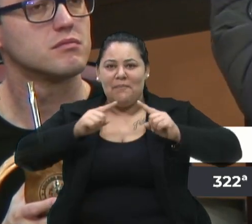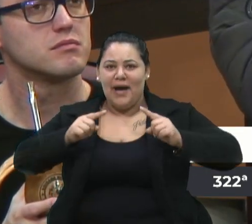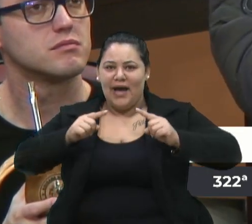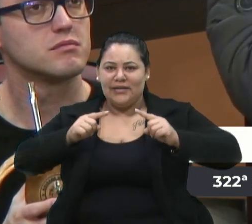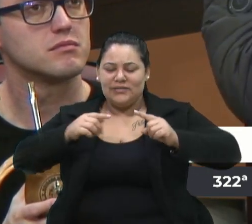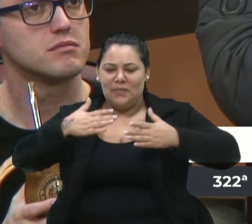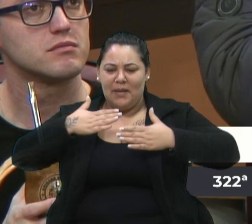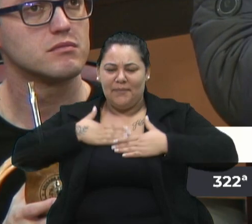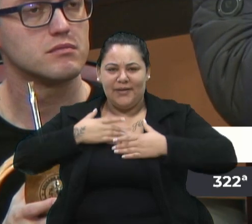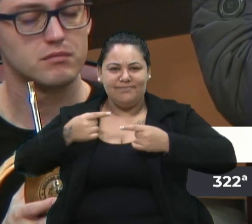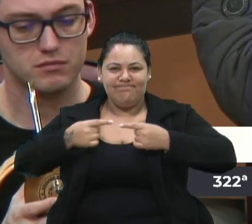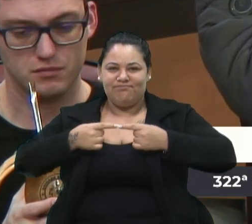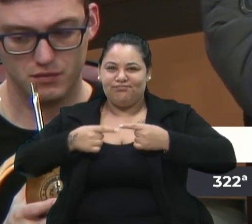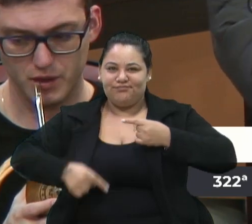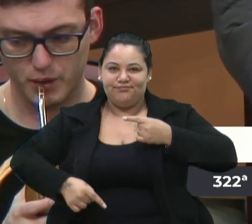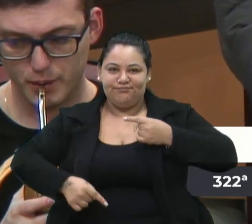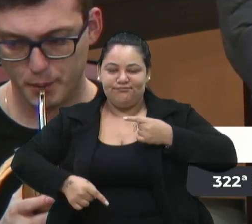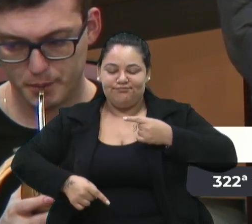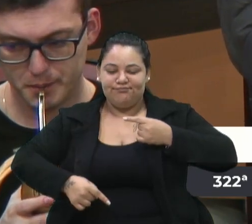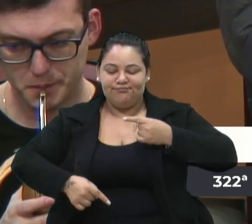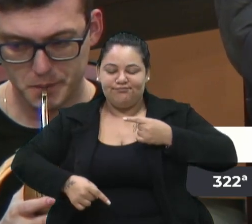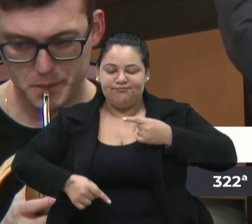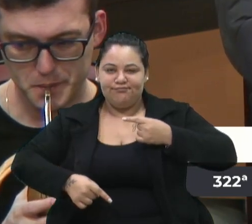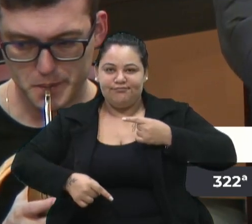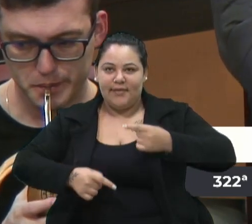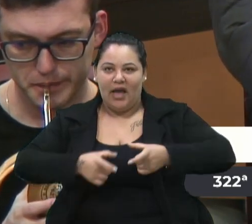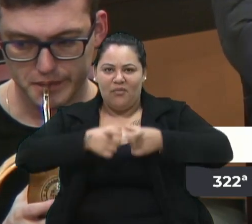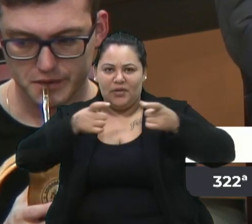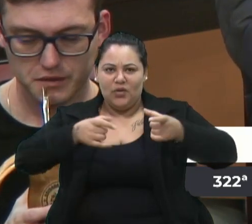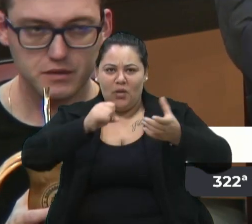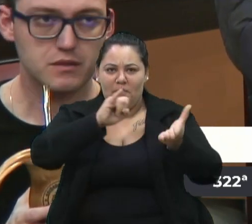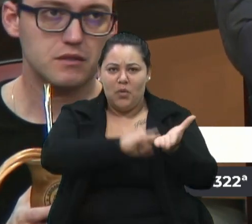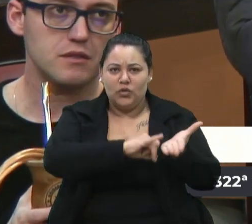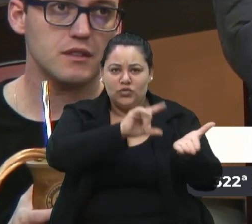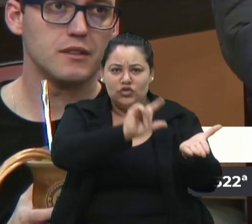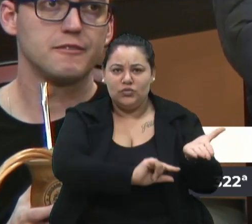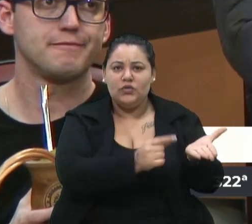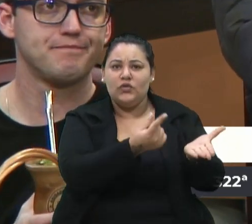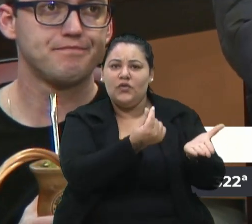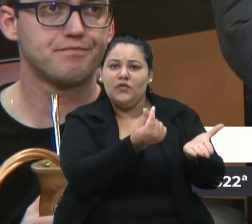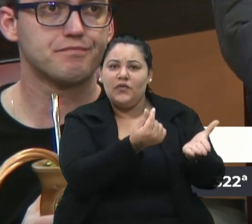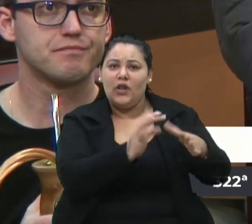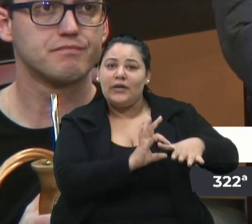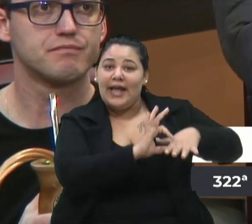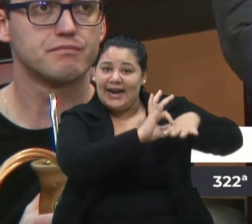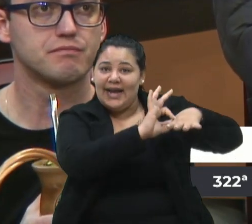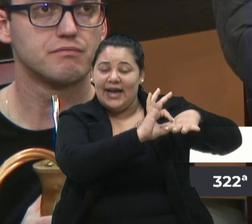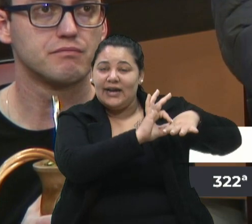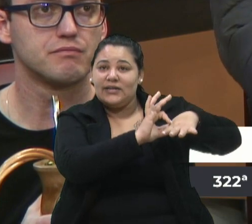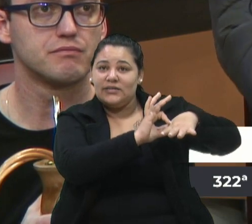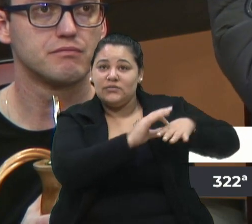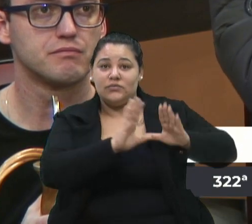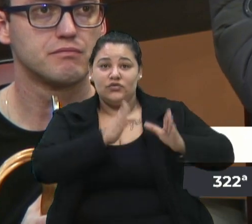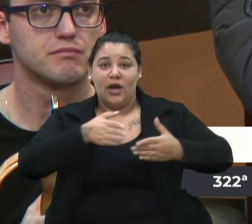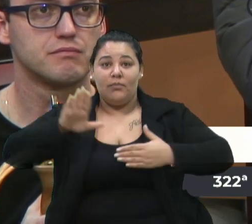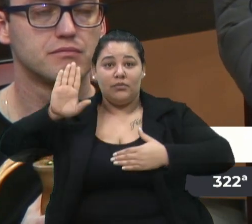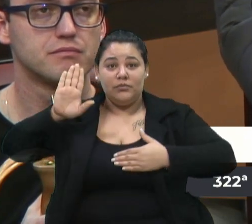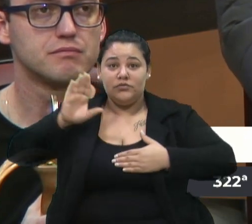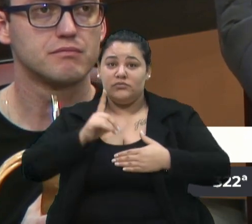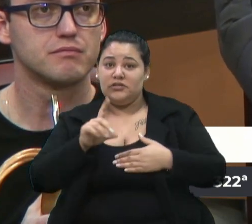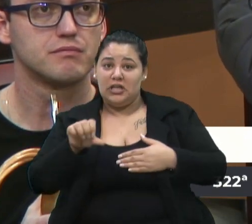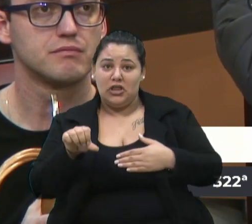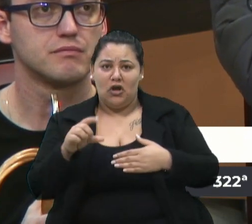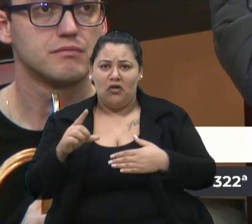Aumentando o imposto, diminui 3 na carne, que já fica muito longe daquilo que foi prometido, 19, 90.